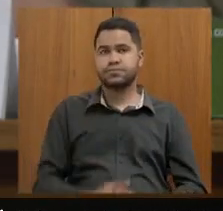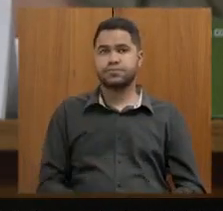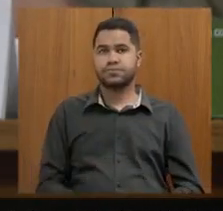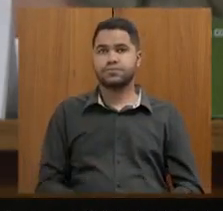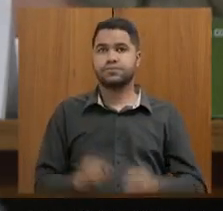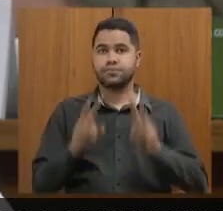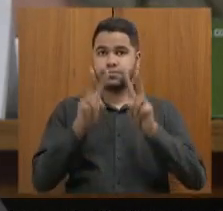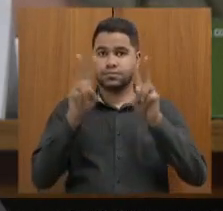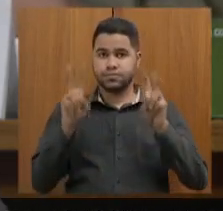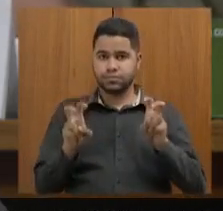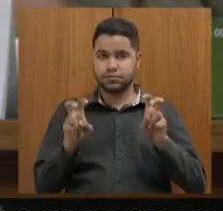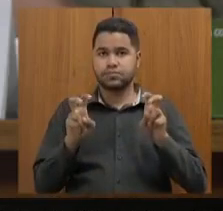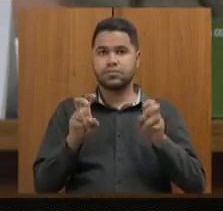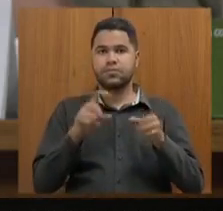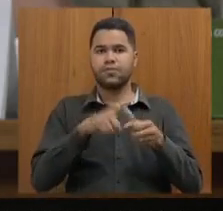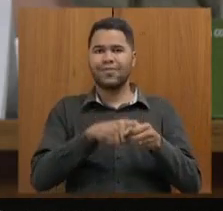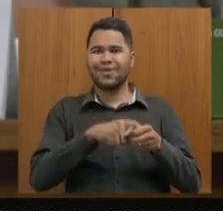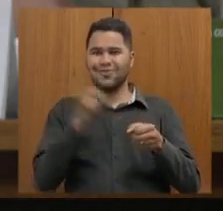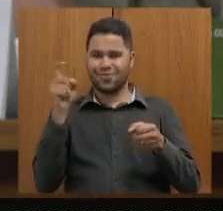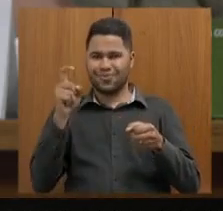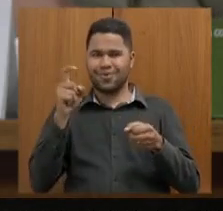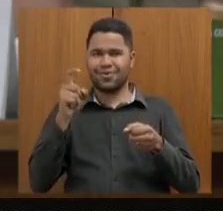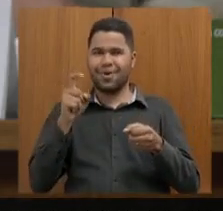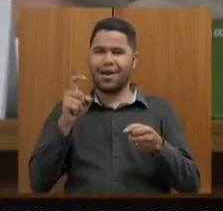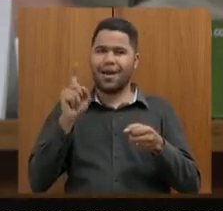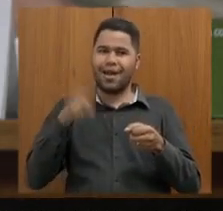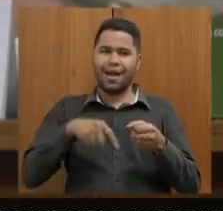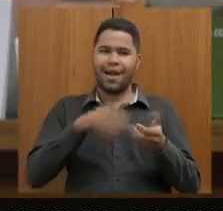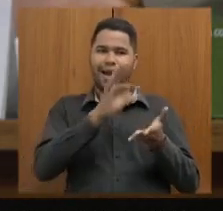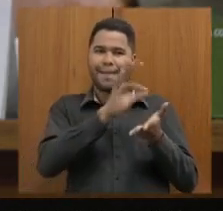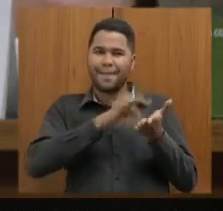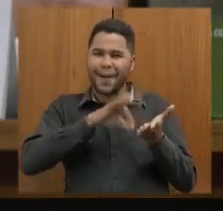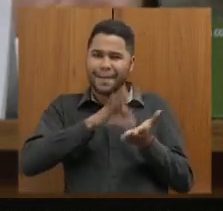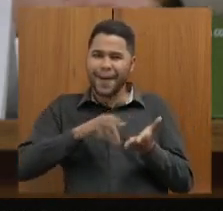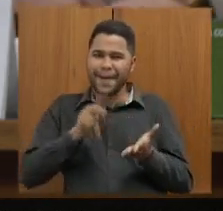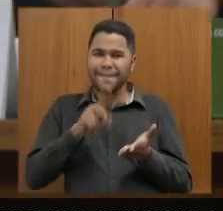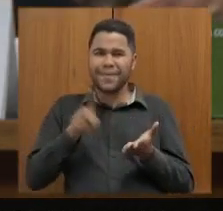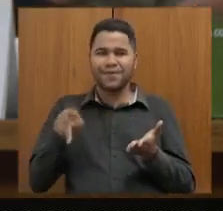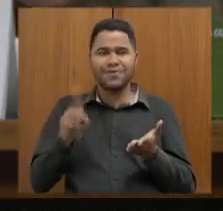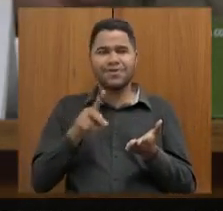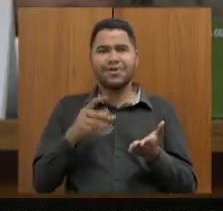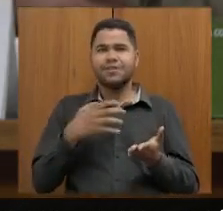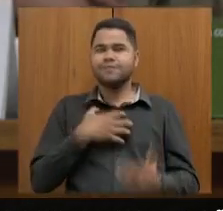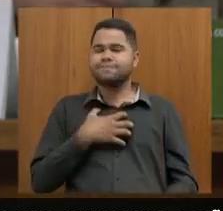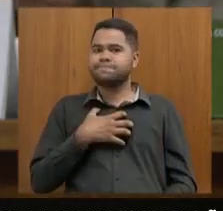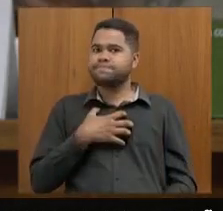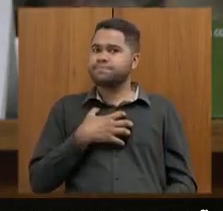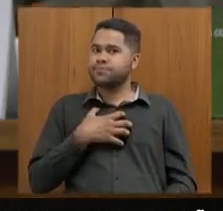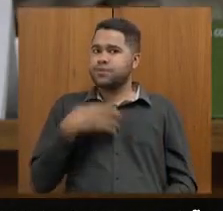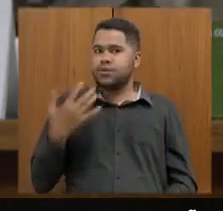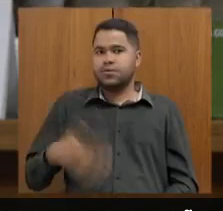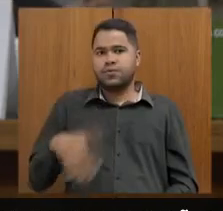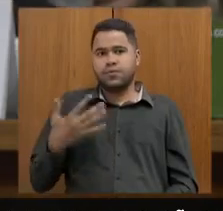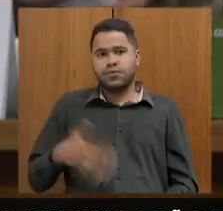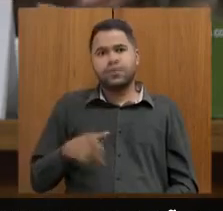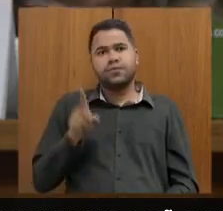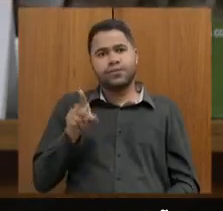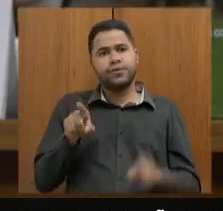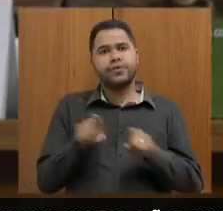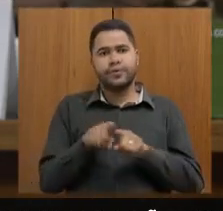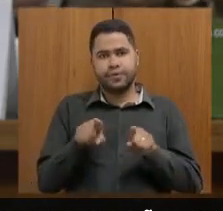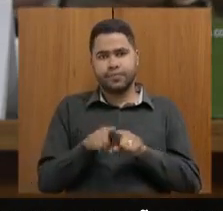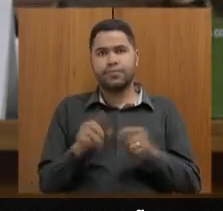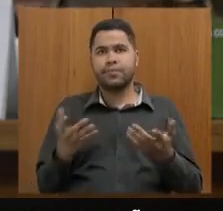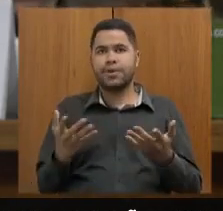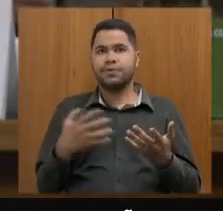assunto da suspensão pelo Supremo em relação à convocação de professores é o que mais me dói. Imagino que a senhora também é o que mais